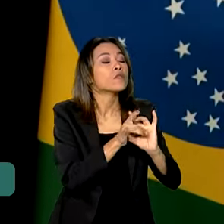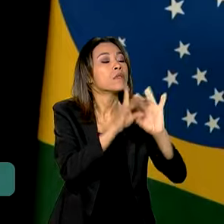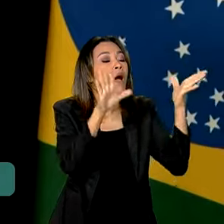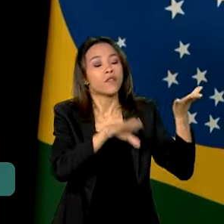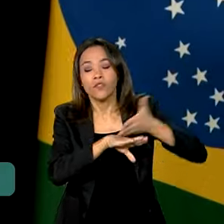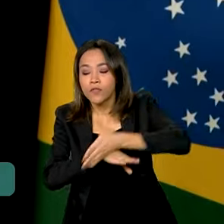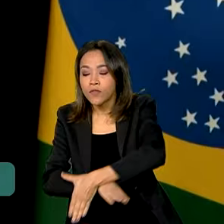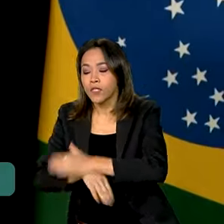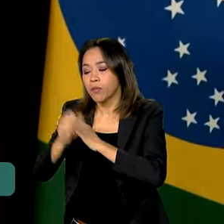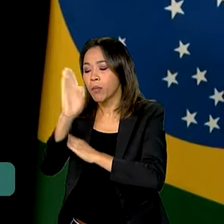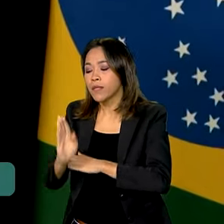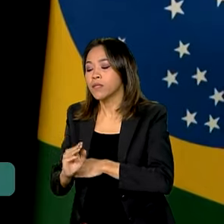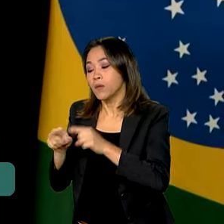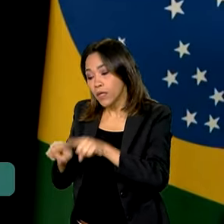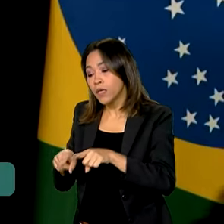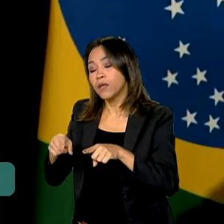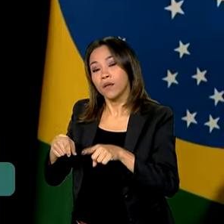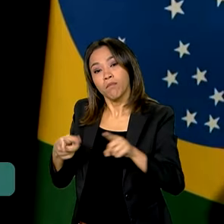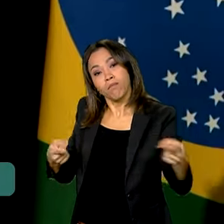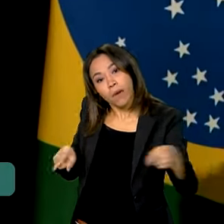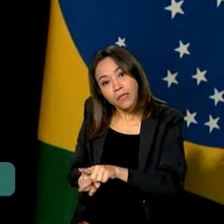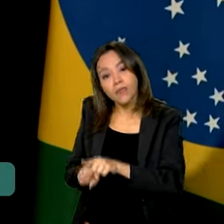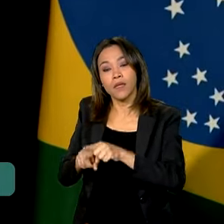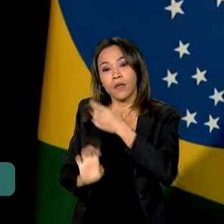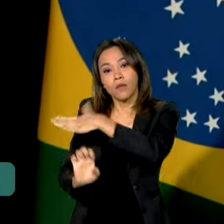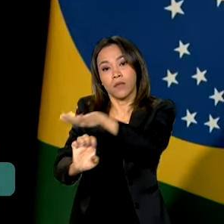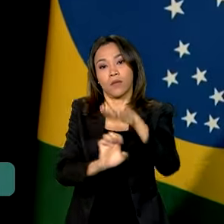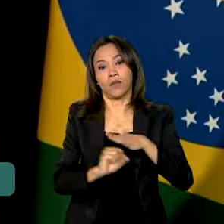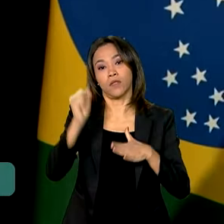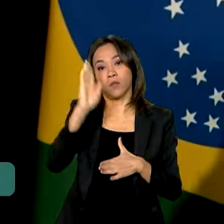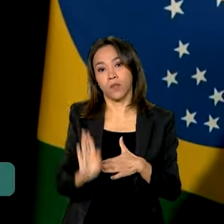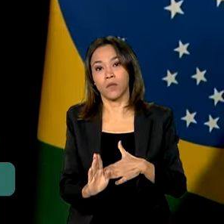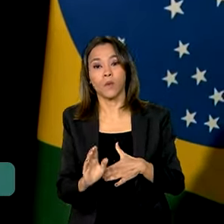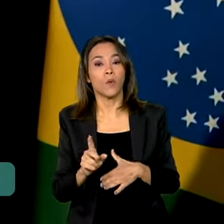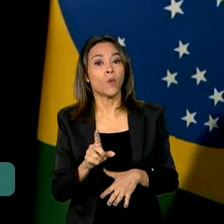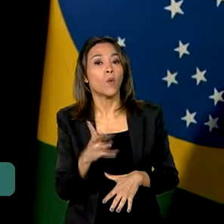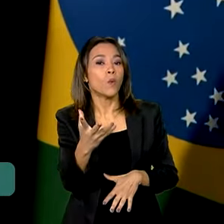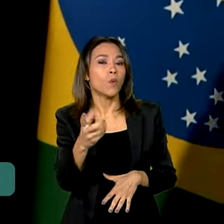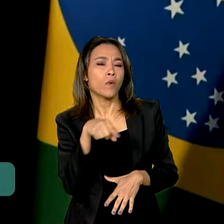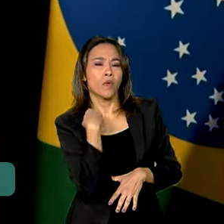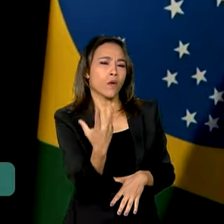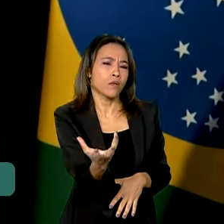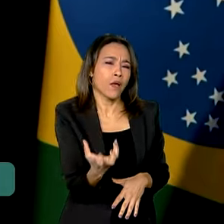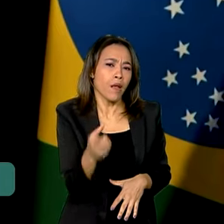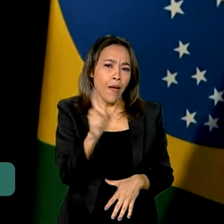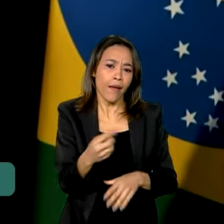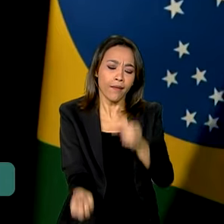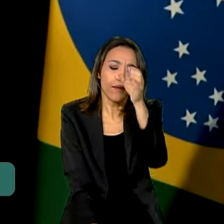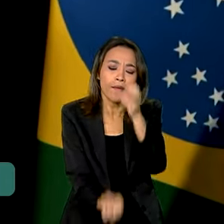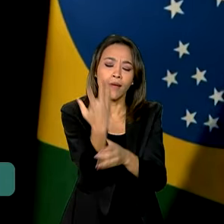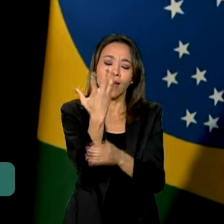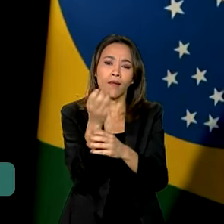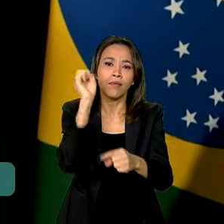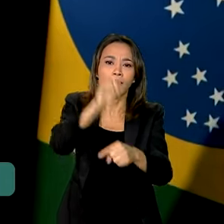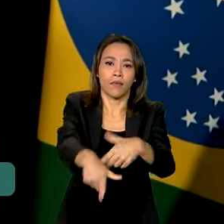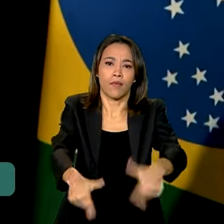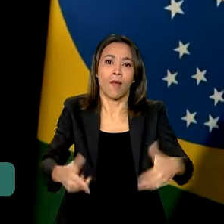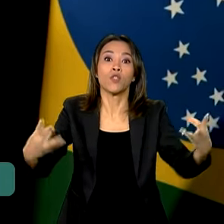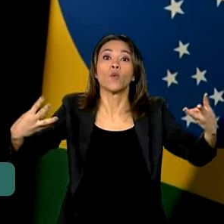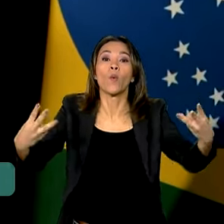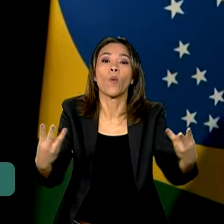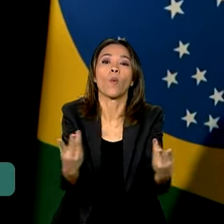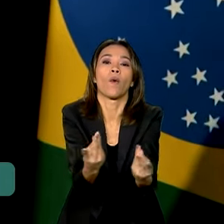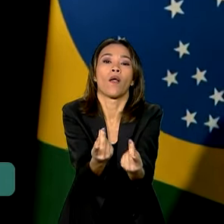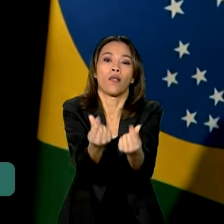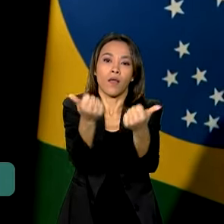construir parceria com empresários brasileiros. Porque o que nos interessa é gerar emprego de qualidade para que o nosso povo